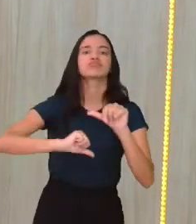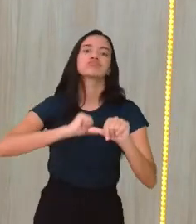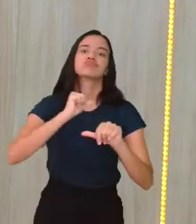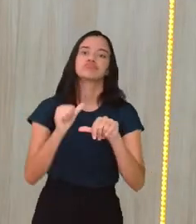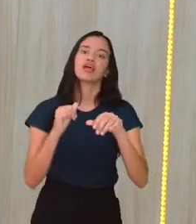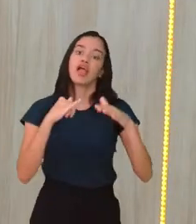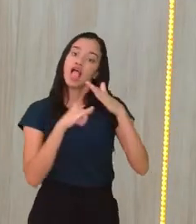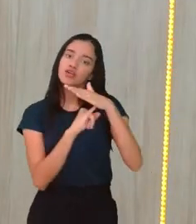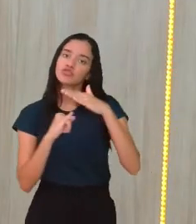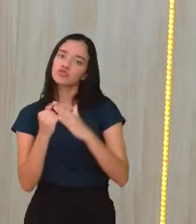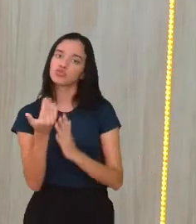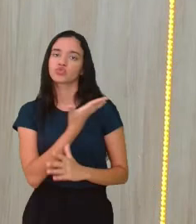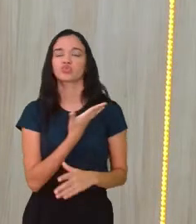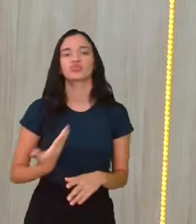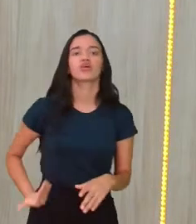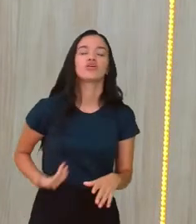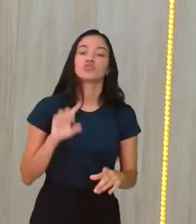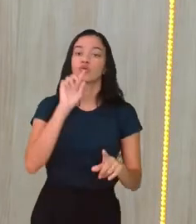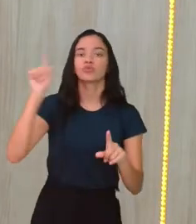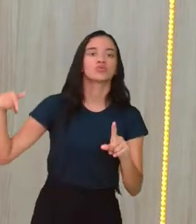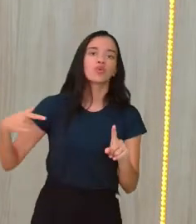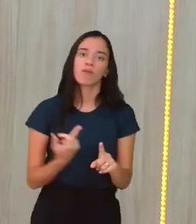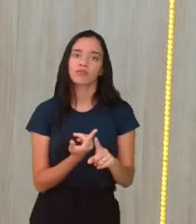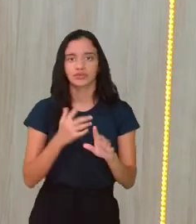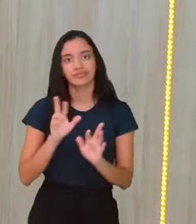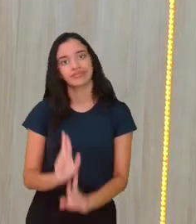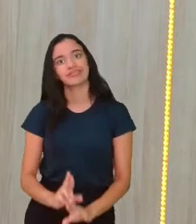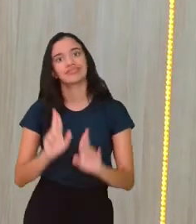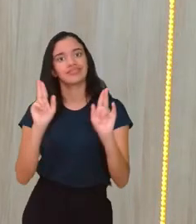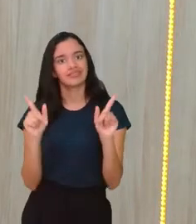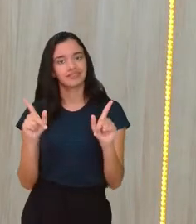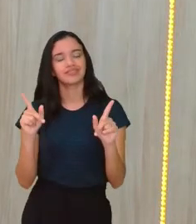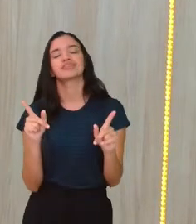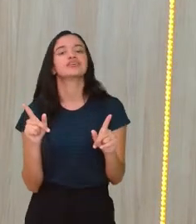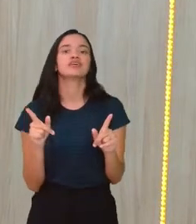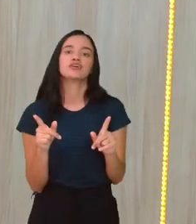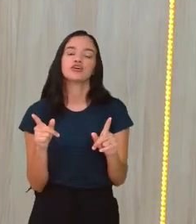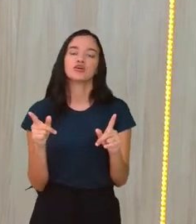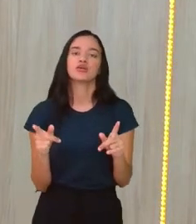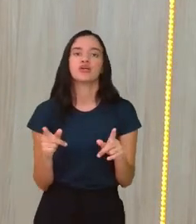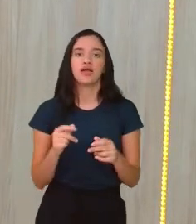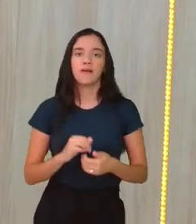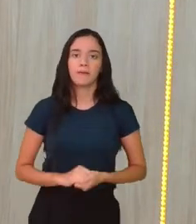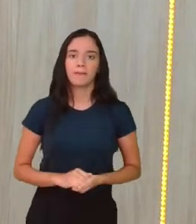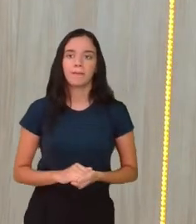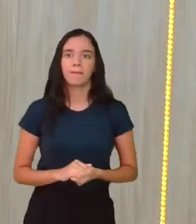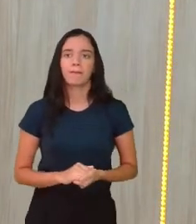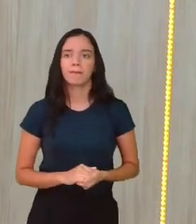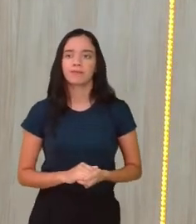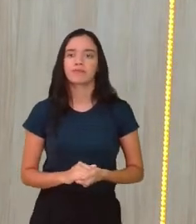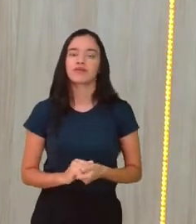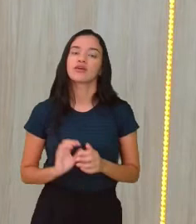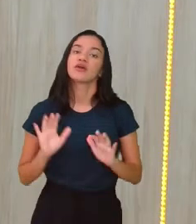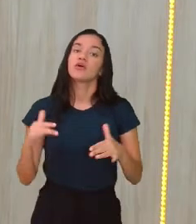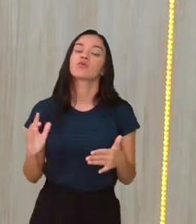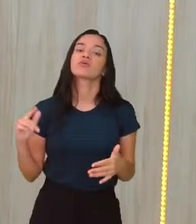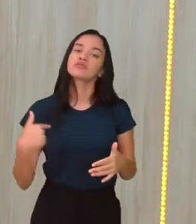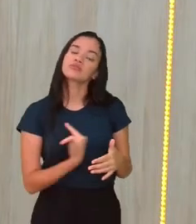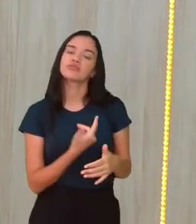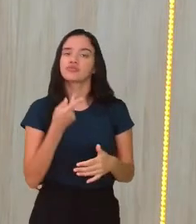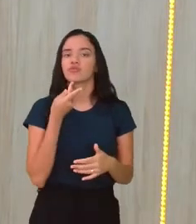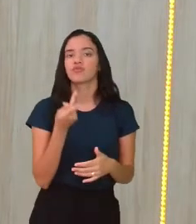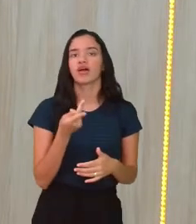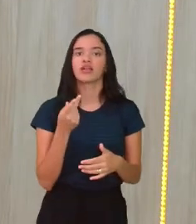instituições as coisas, os objetivos vão ficando diferentes, né? Então, aí não é mais o combate. Então, quando a gente fala aí